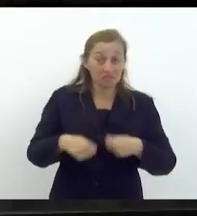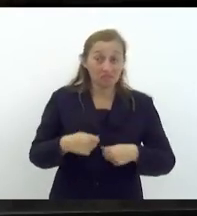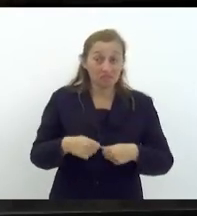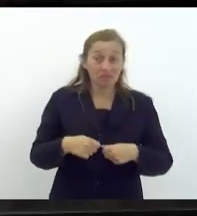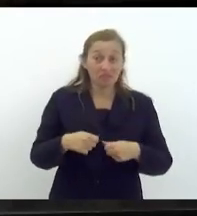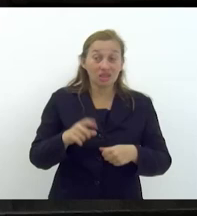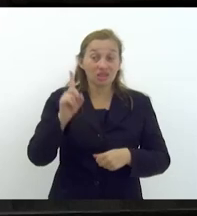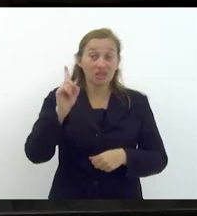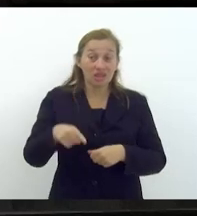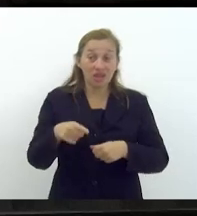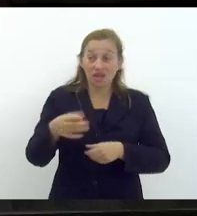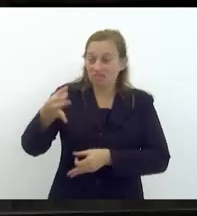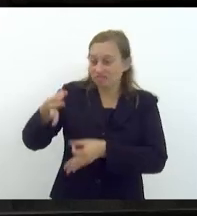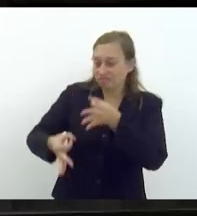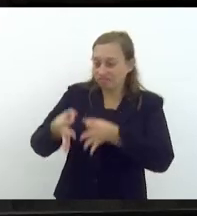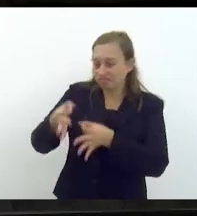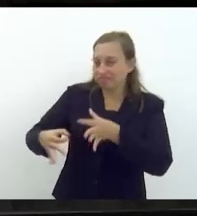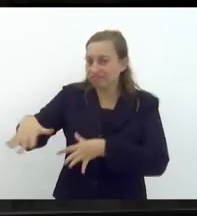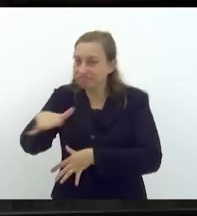retaguarda jurídica.